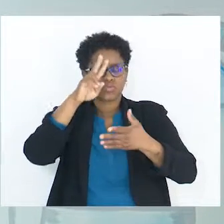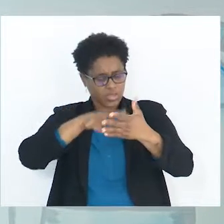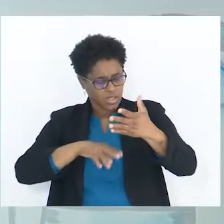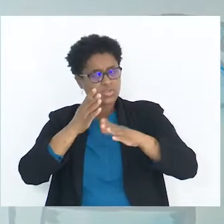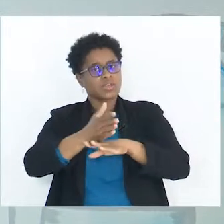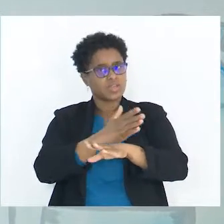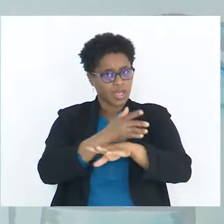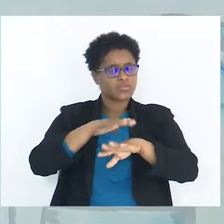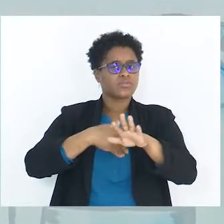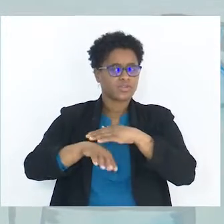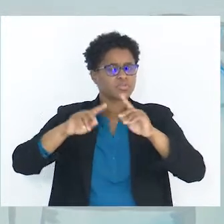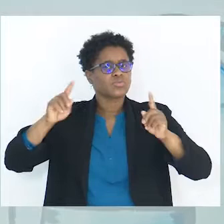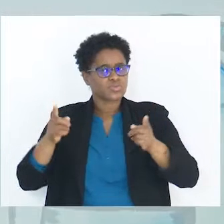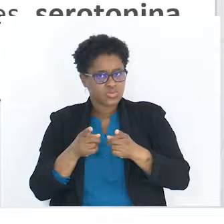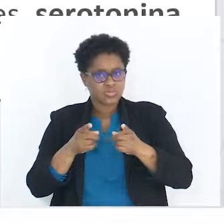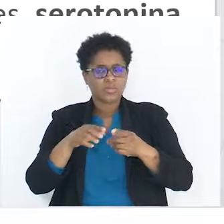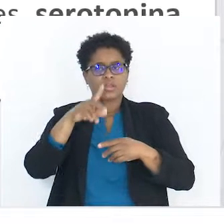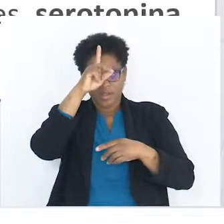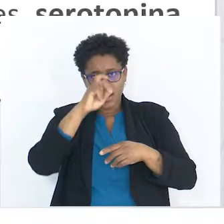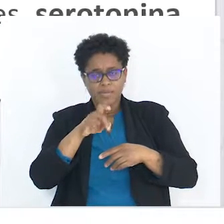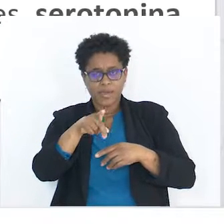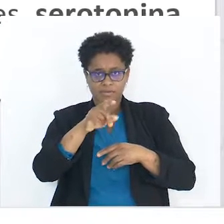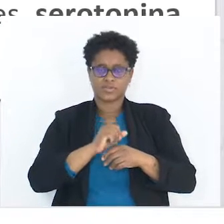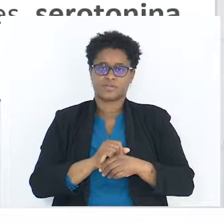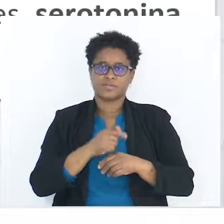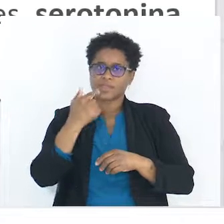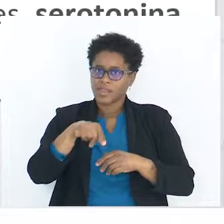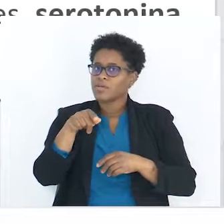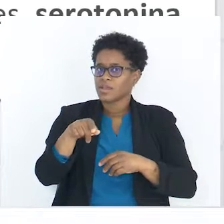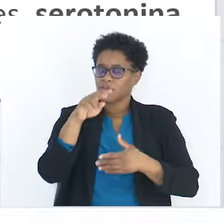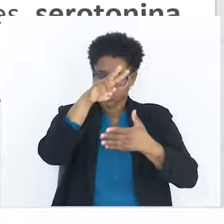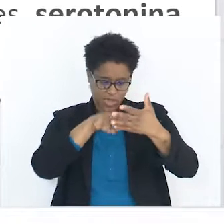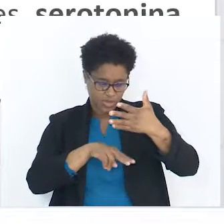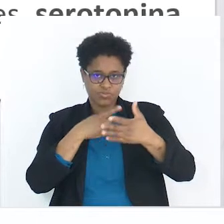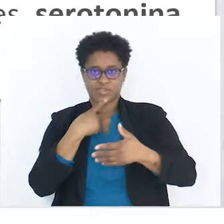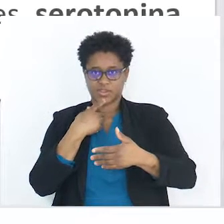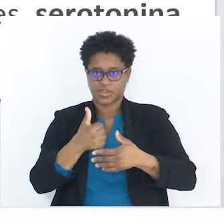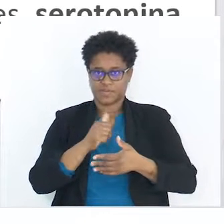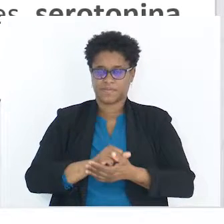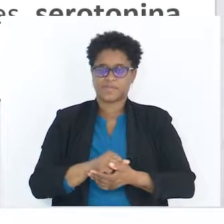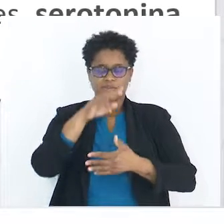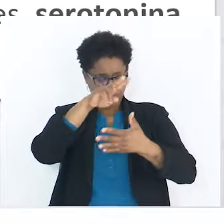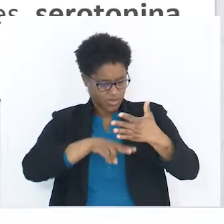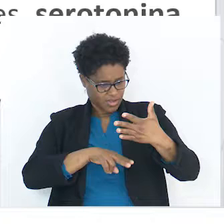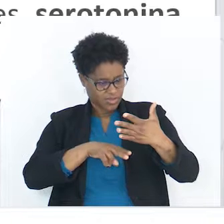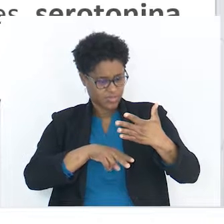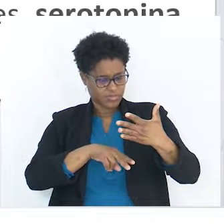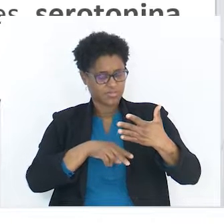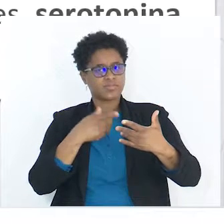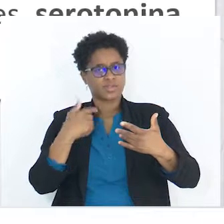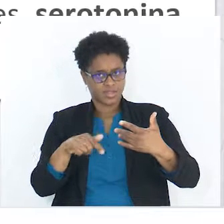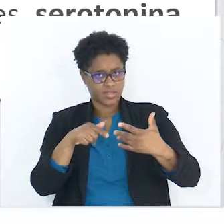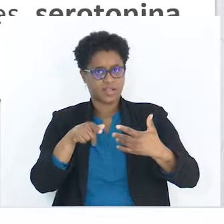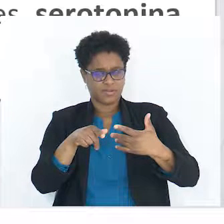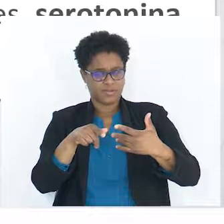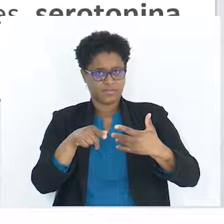resumo. E para lembrares, nós temos aqui o texto, ok? O texto que trata